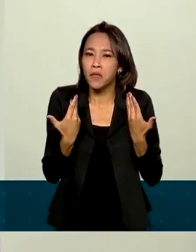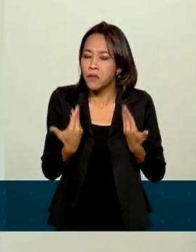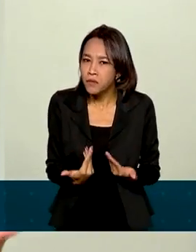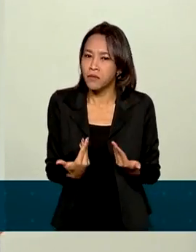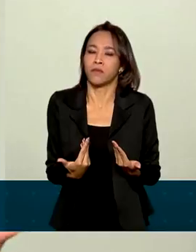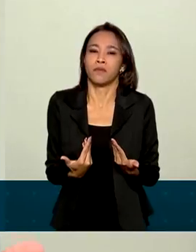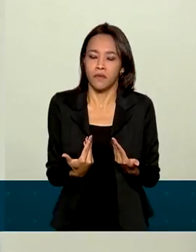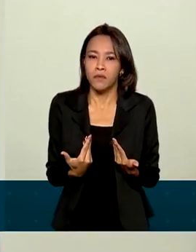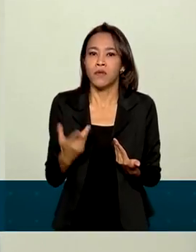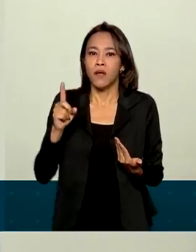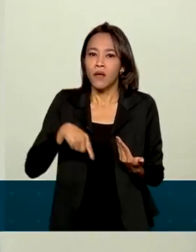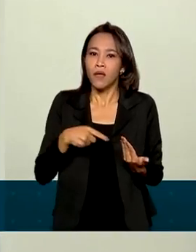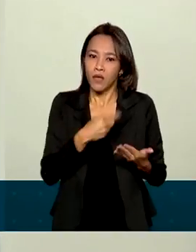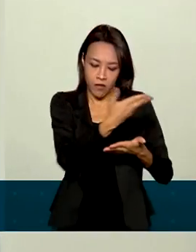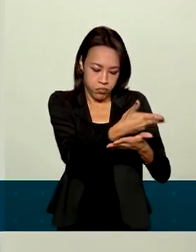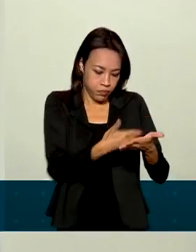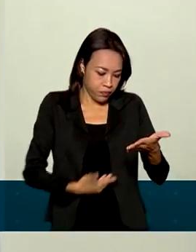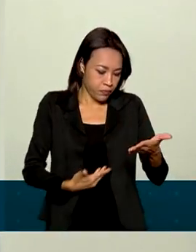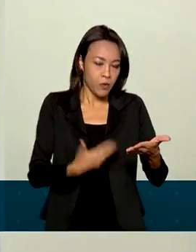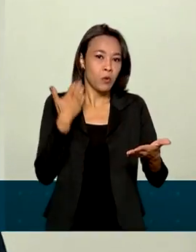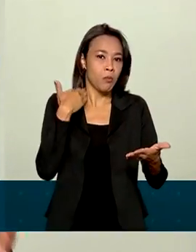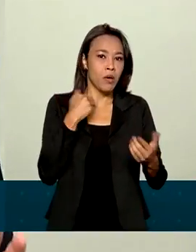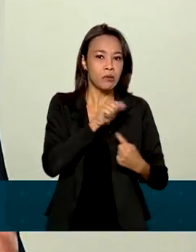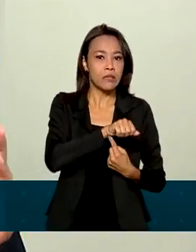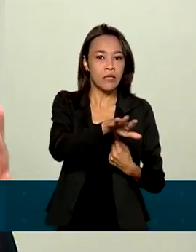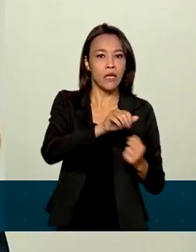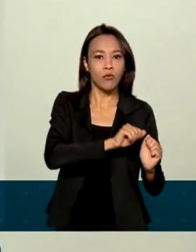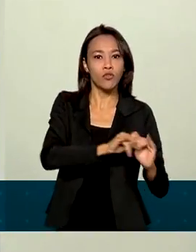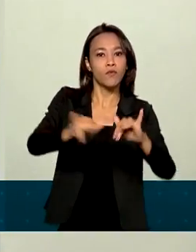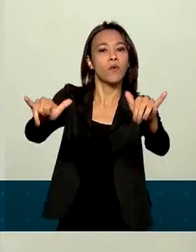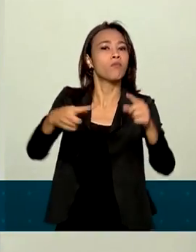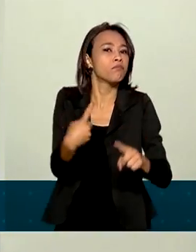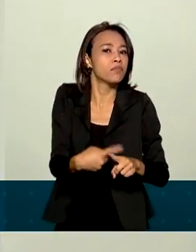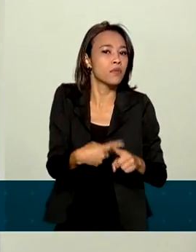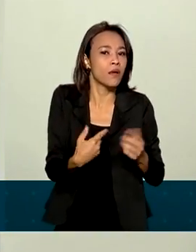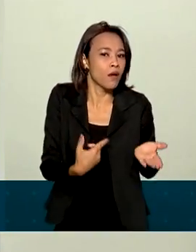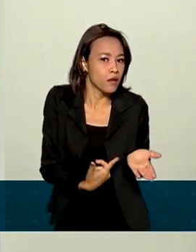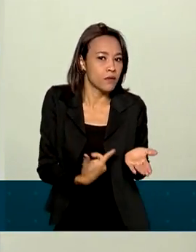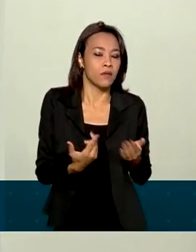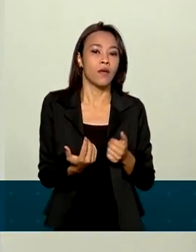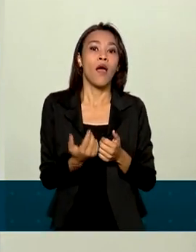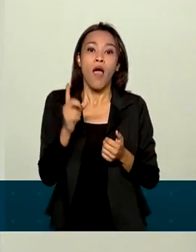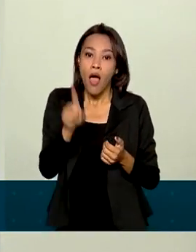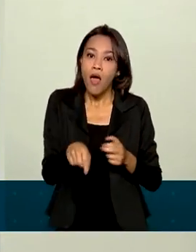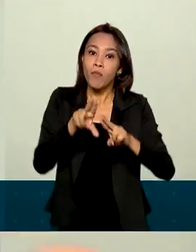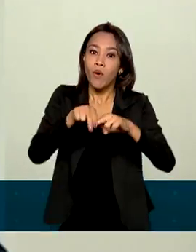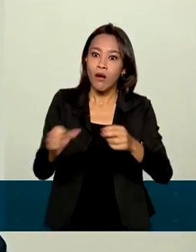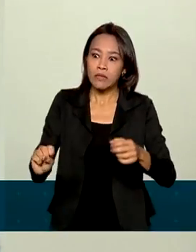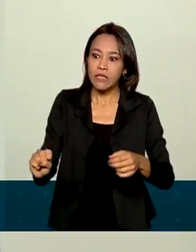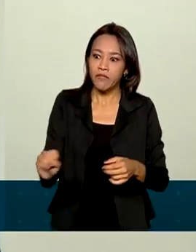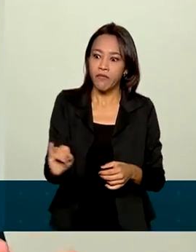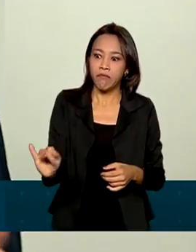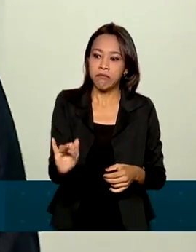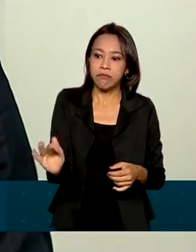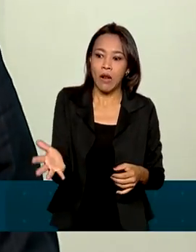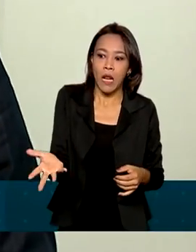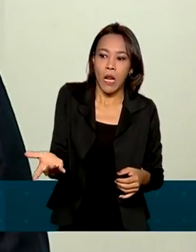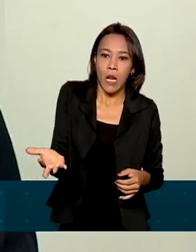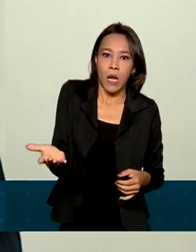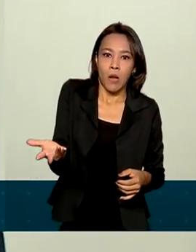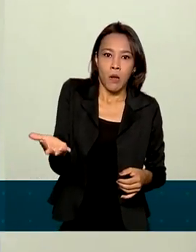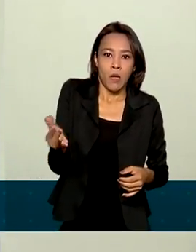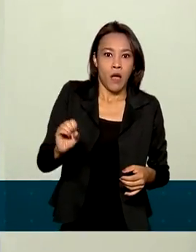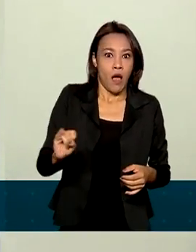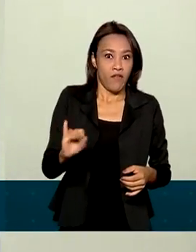do Banco Central emitida pelo Copom, é devido à persistência da inflação. Ou seja, a